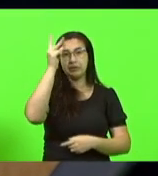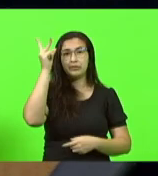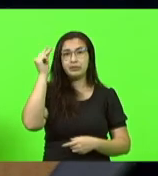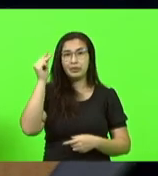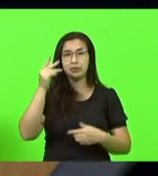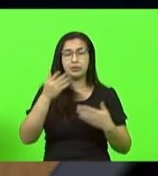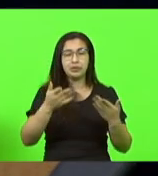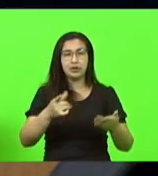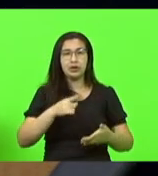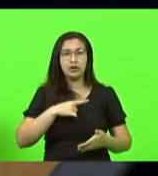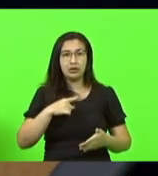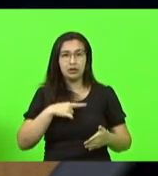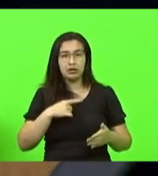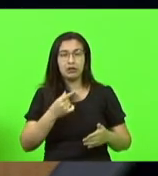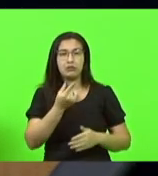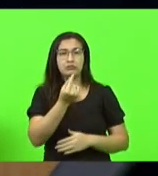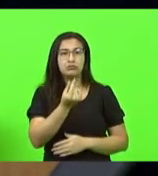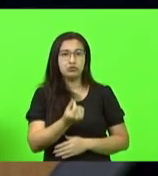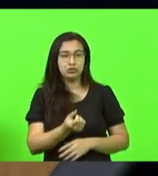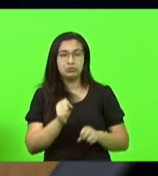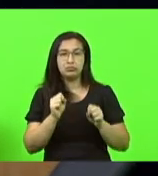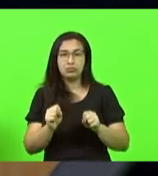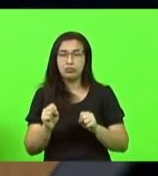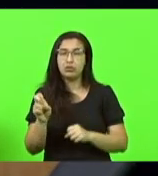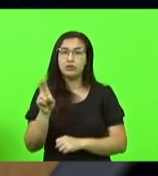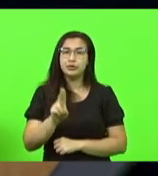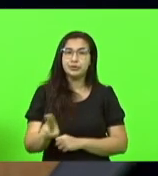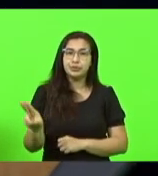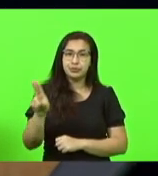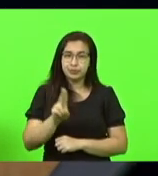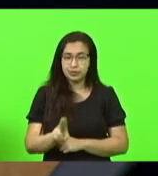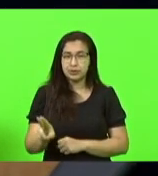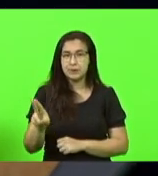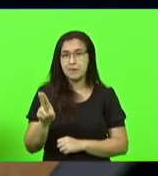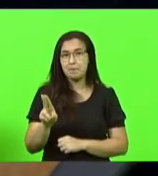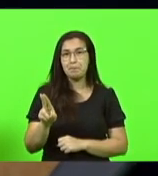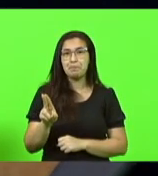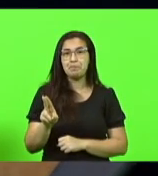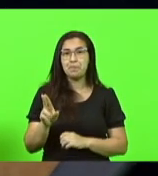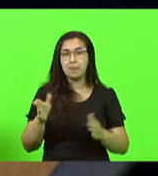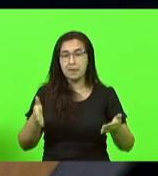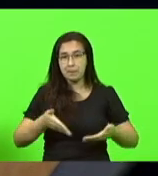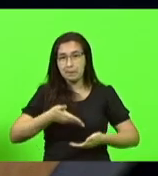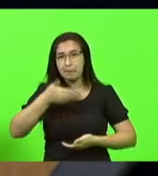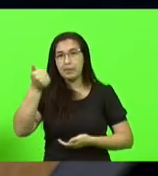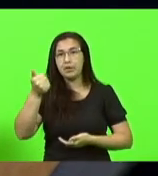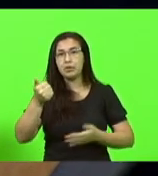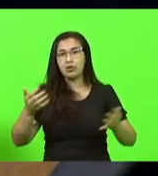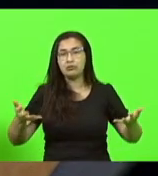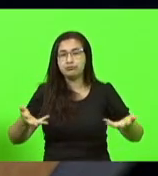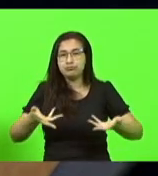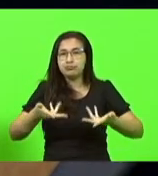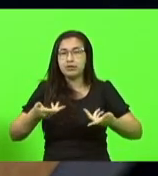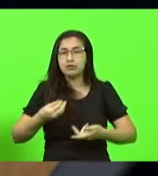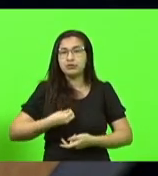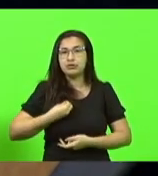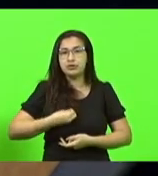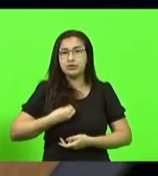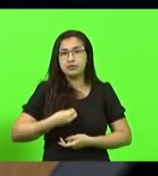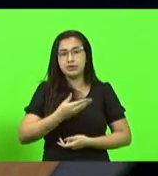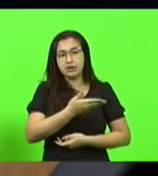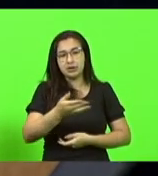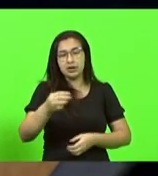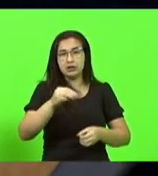esses recursos possam utilizá-los também, de fato, na melhoria da qualidade de vida dos seus munícipes.